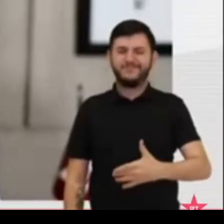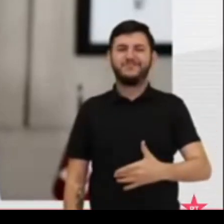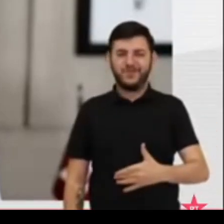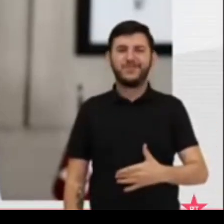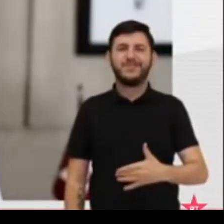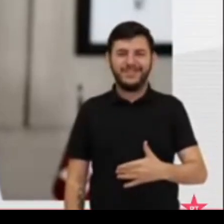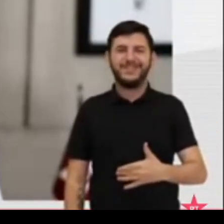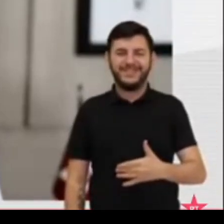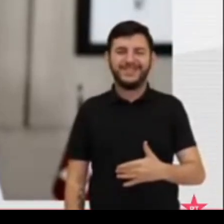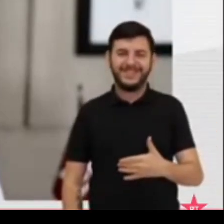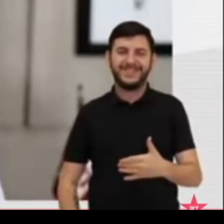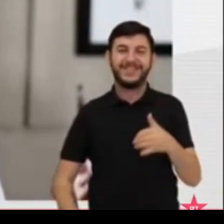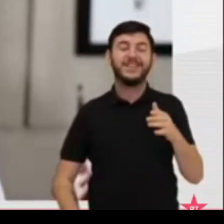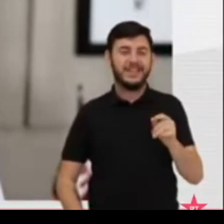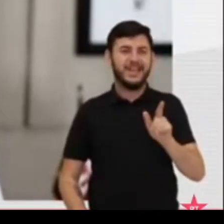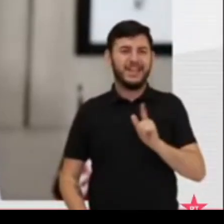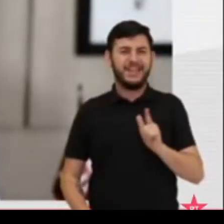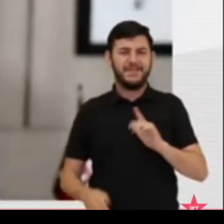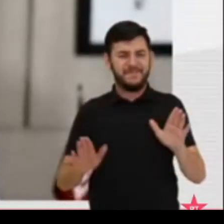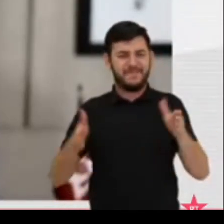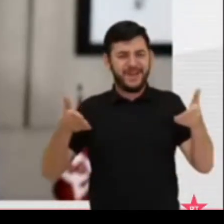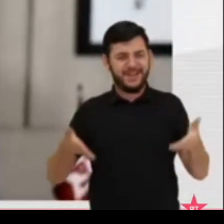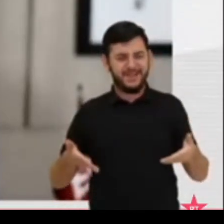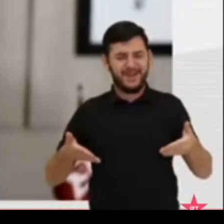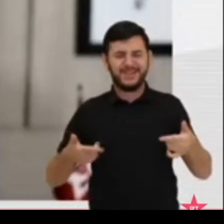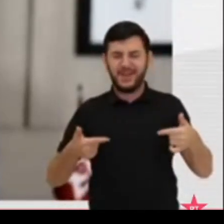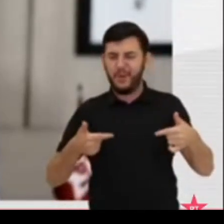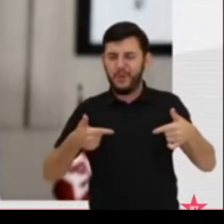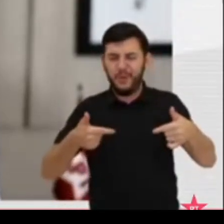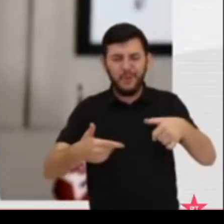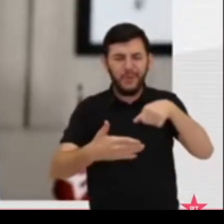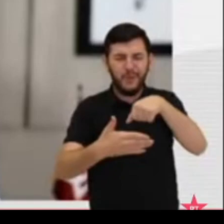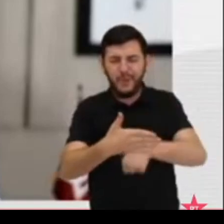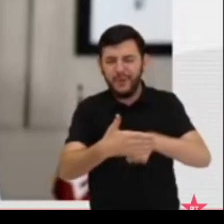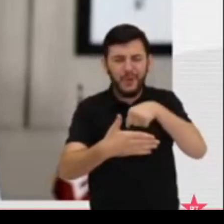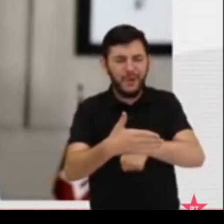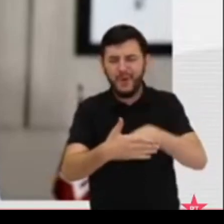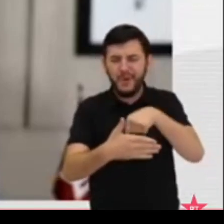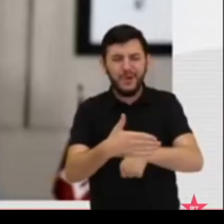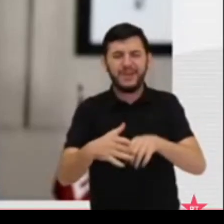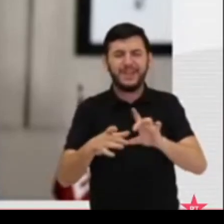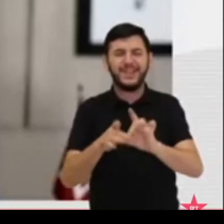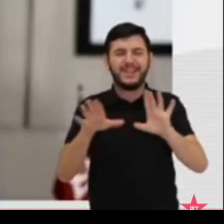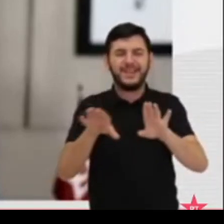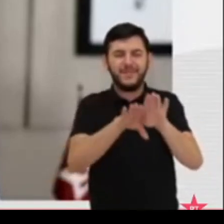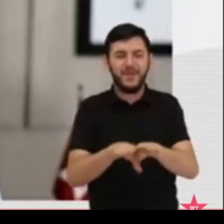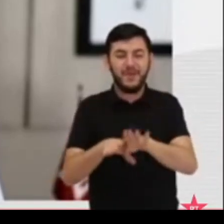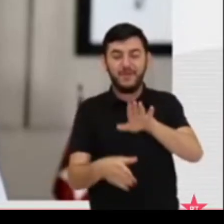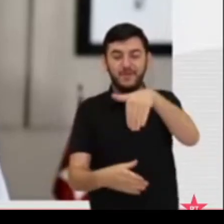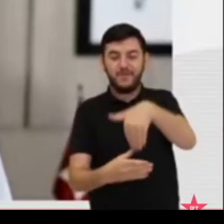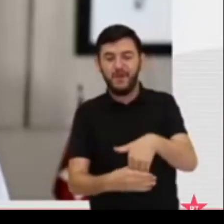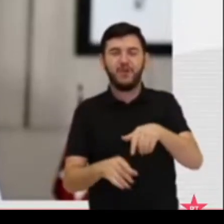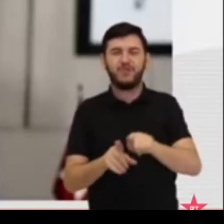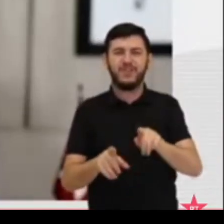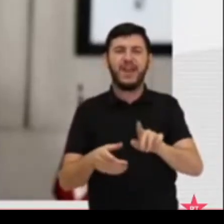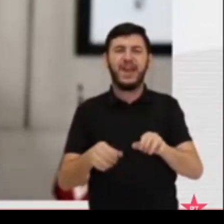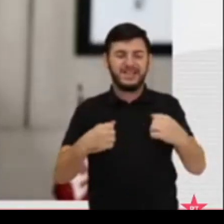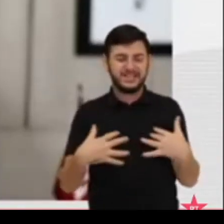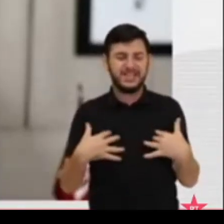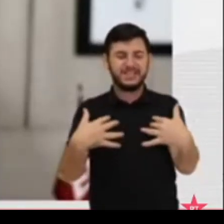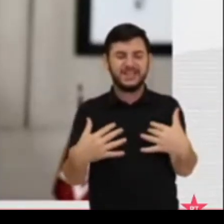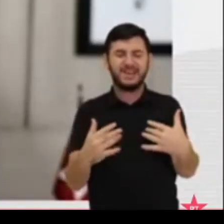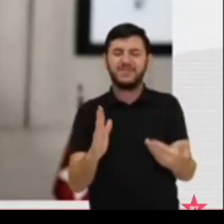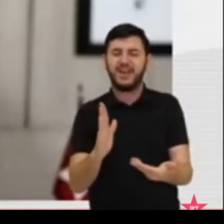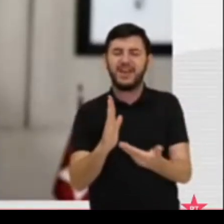parte da história da luta democrática o seu voto na trágica sessão da Câmara dos Deputados que